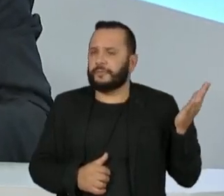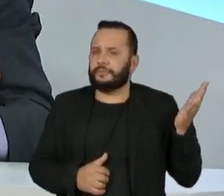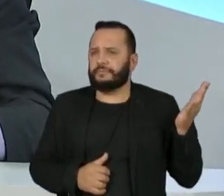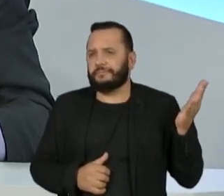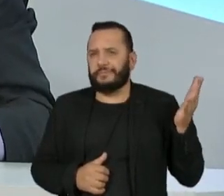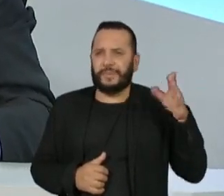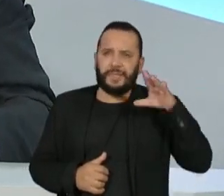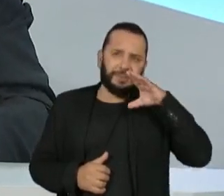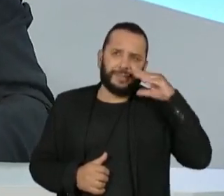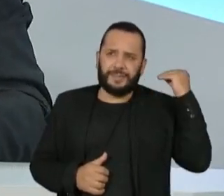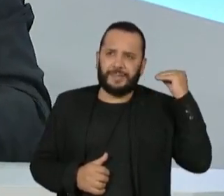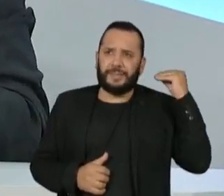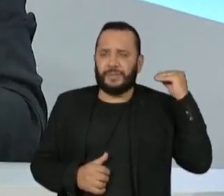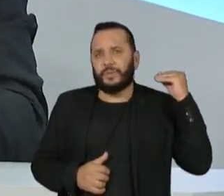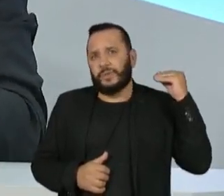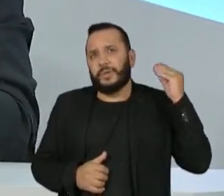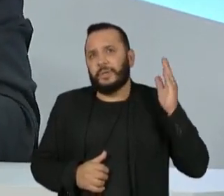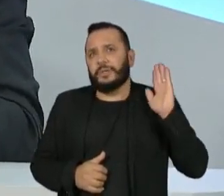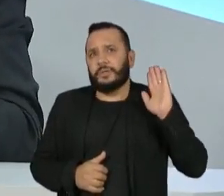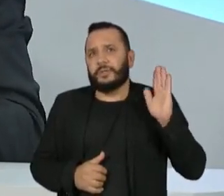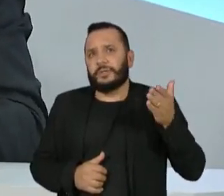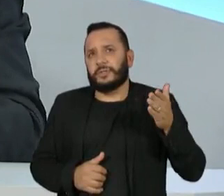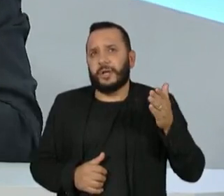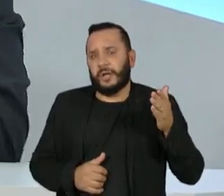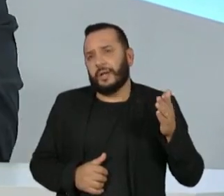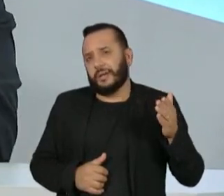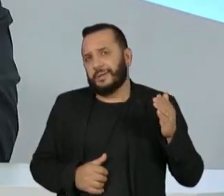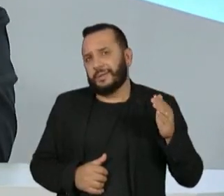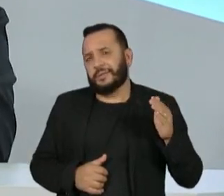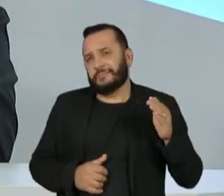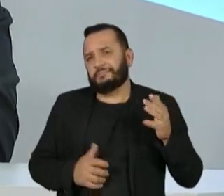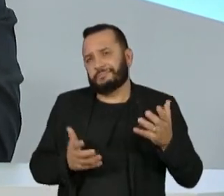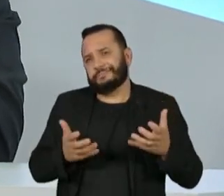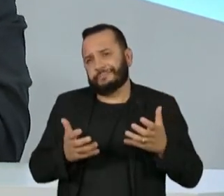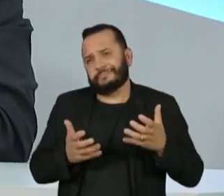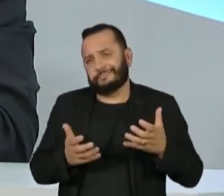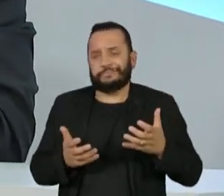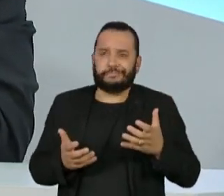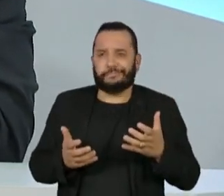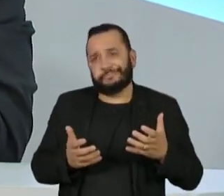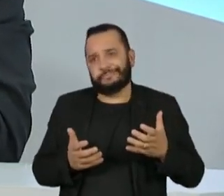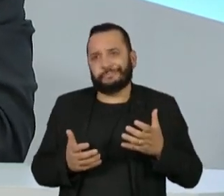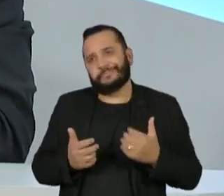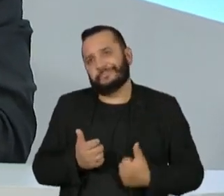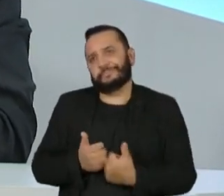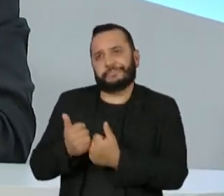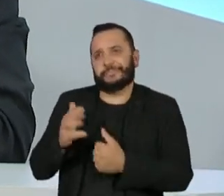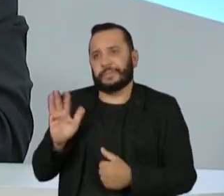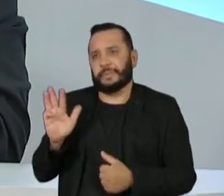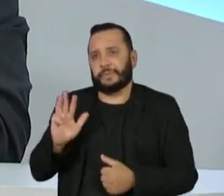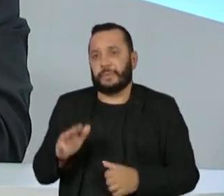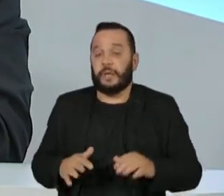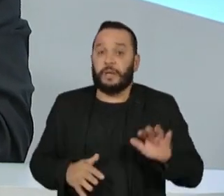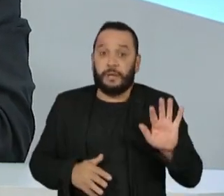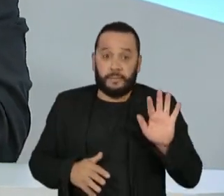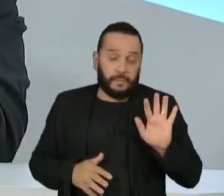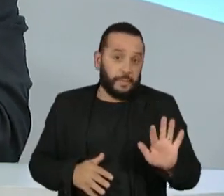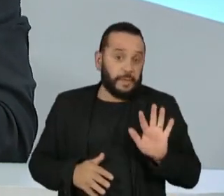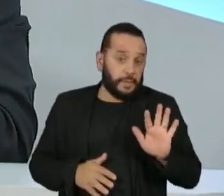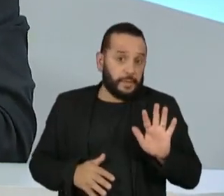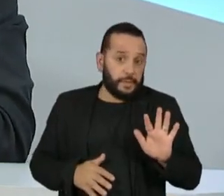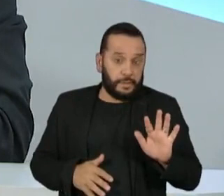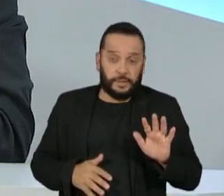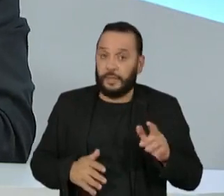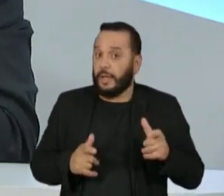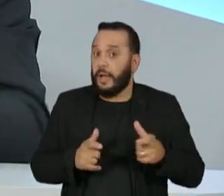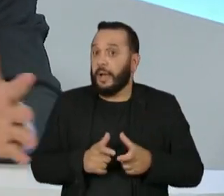declarou voto, mesmo que envergonhado, digamos assim, no Lula, né? Mas o eleitor do Ciro, na sua maioria, pelo